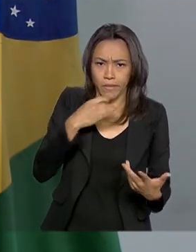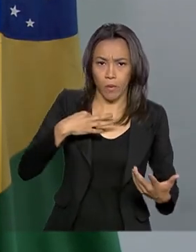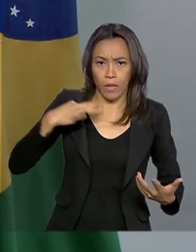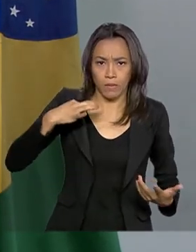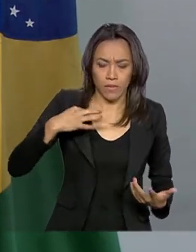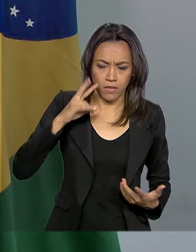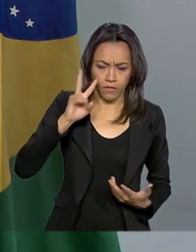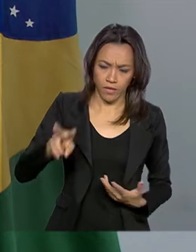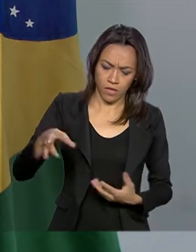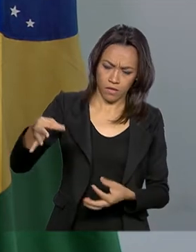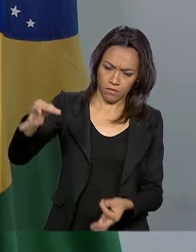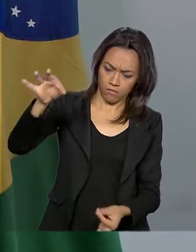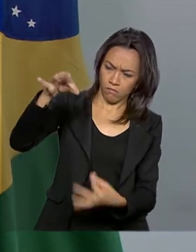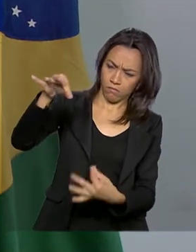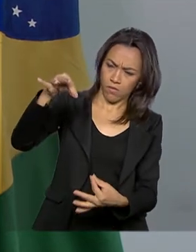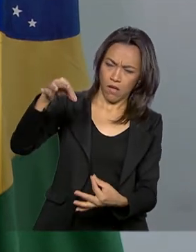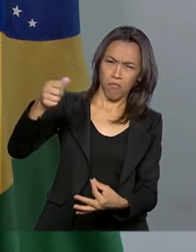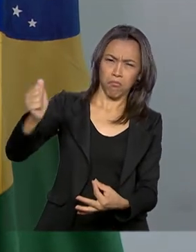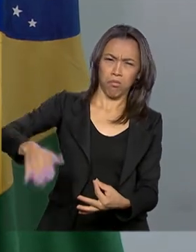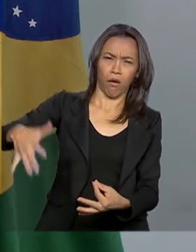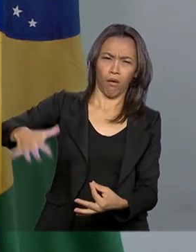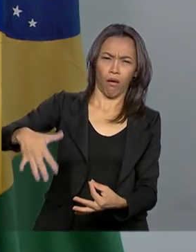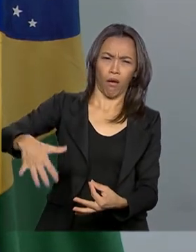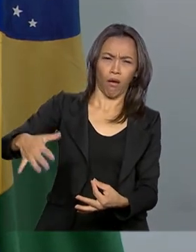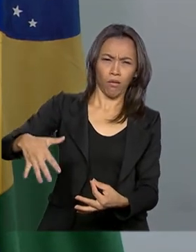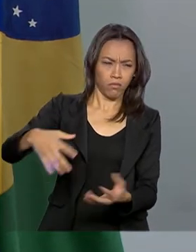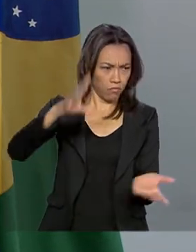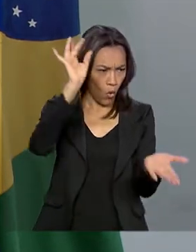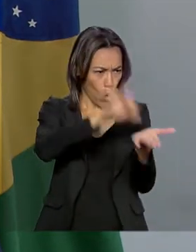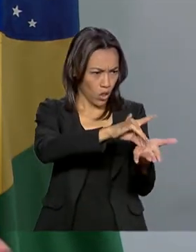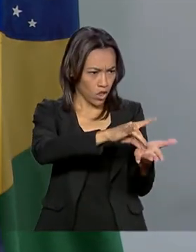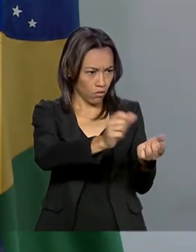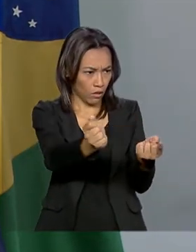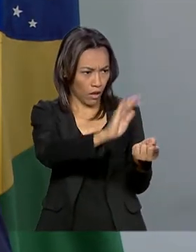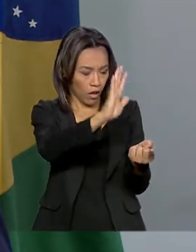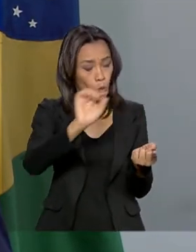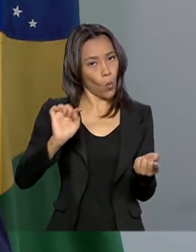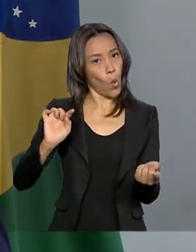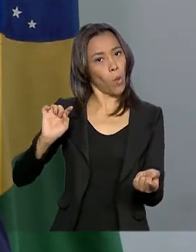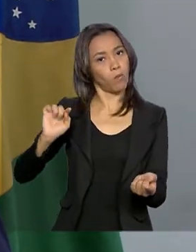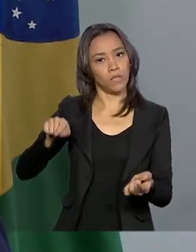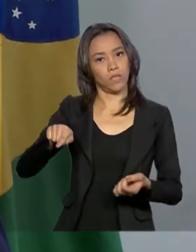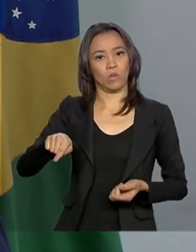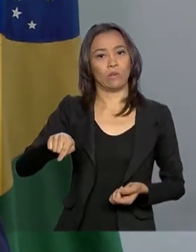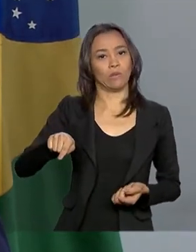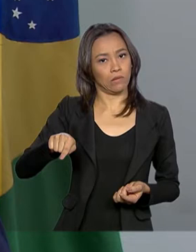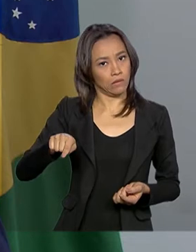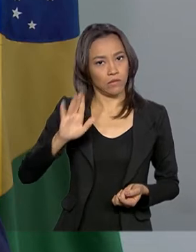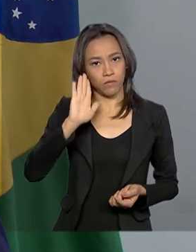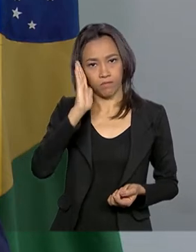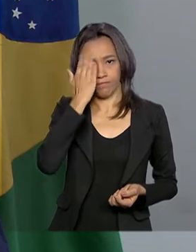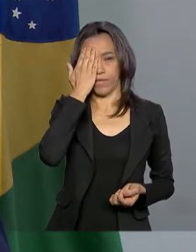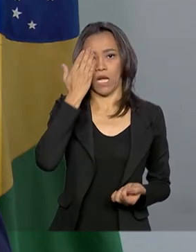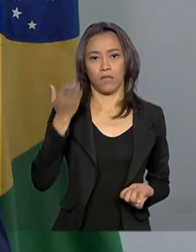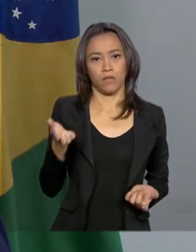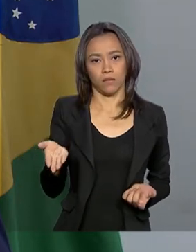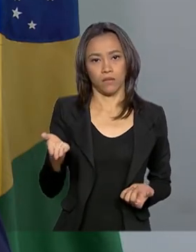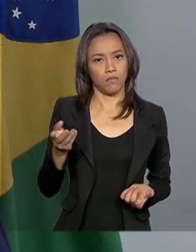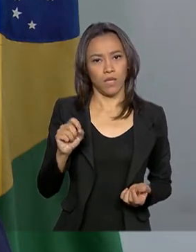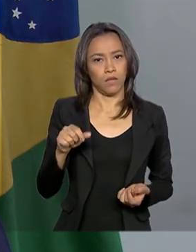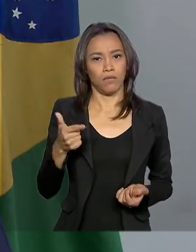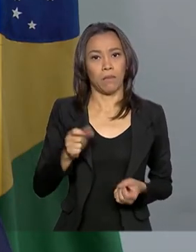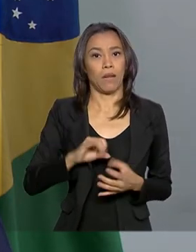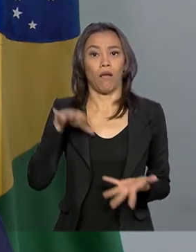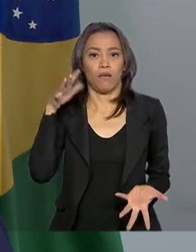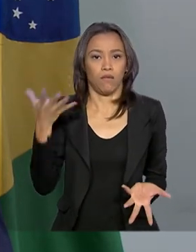exemplo, ela está custando muito mais barato do que o preço normal, já é um sinal de alerta que ela tem que ter, porque não existe milagre.